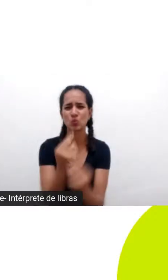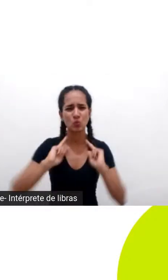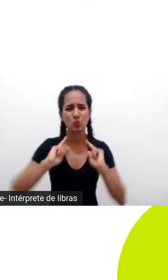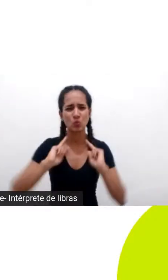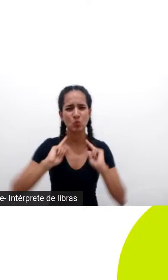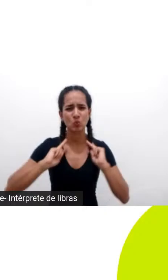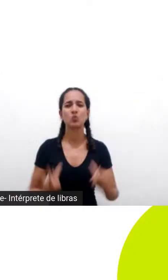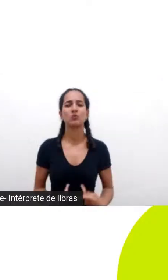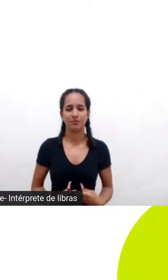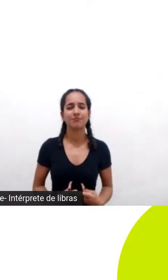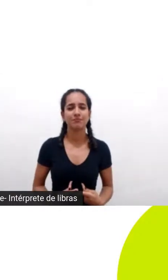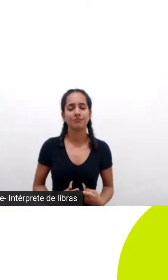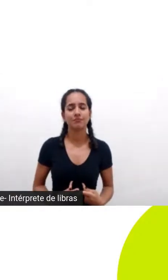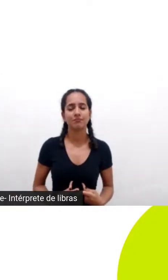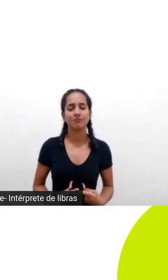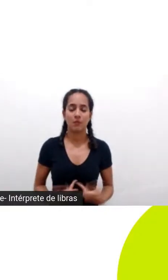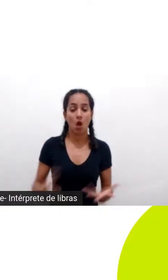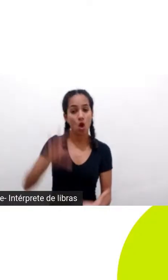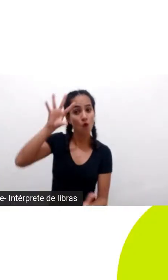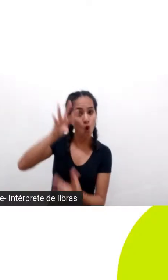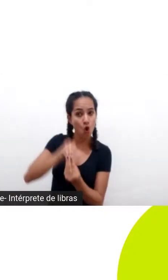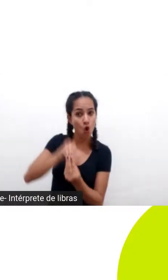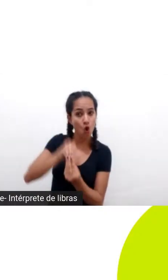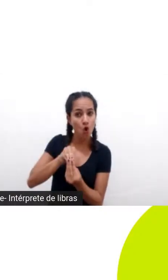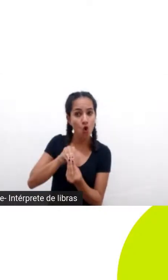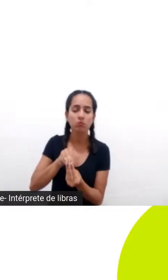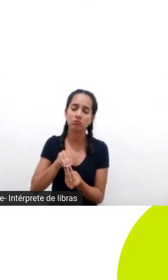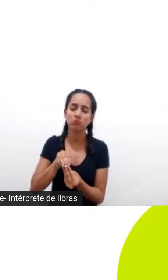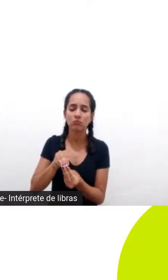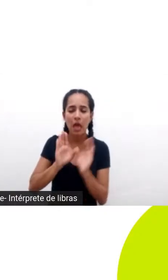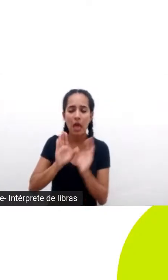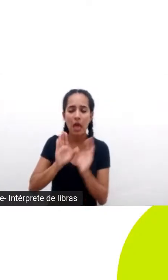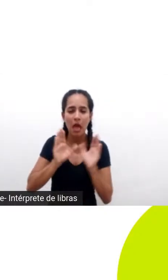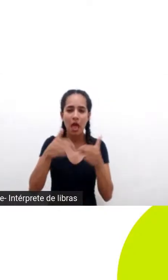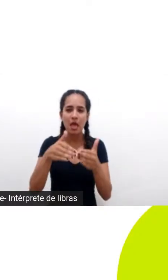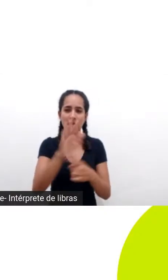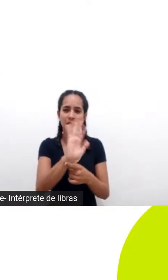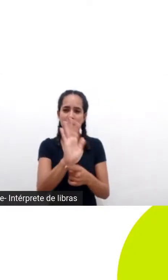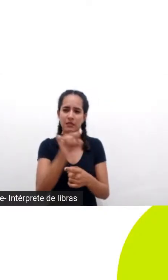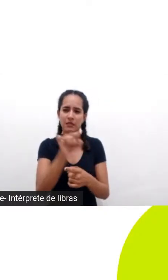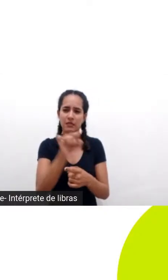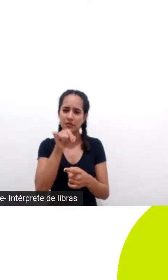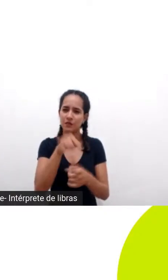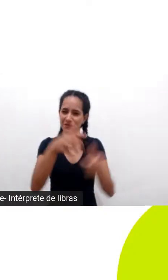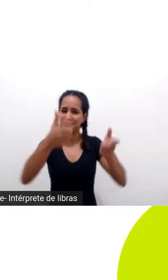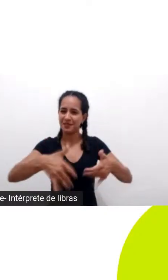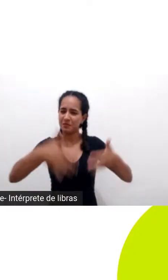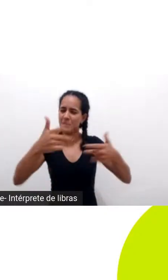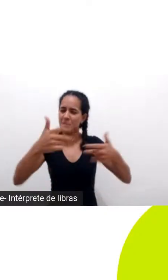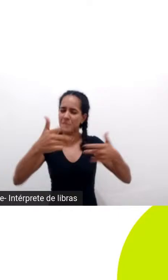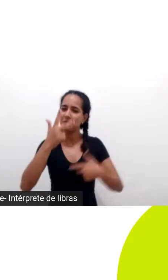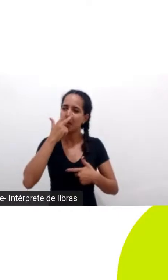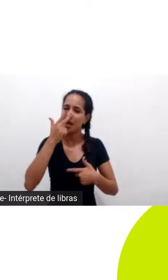para concluir gente eu acho que esse filme tem um grande mérito de fazer um jogo muito interessante de uma visão messiânica da